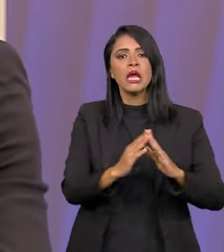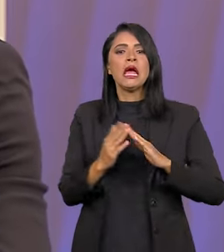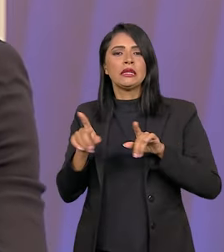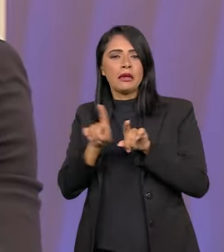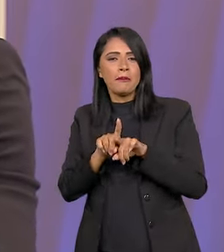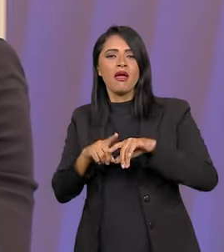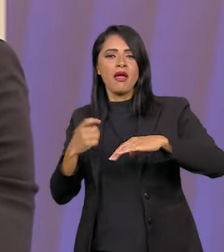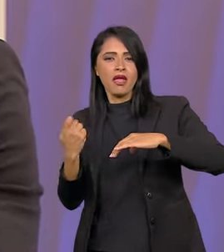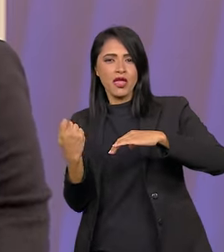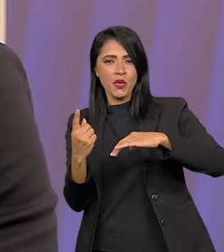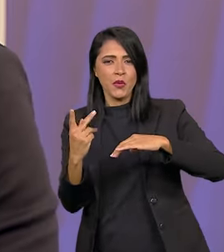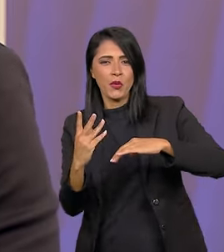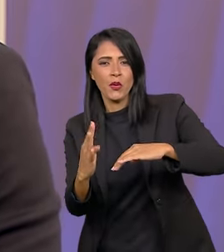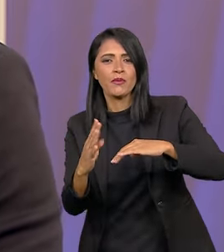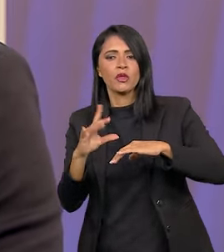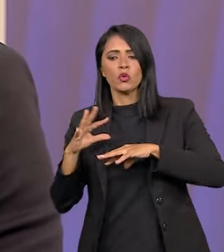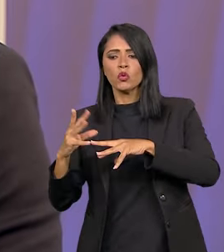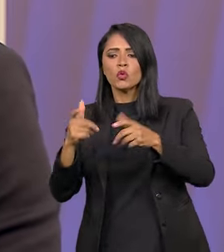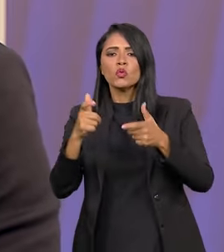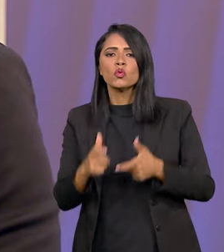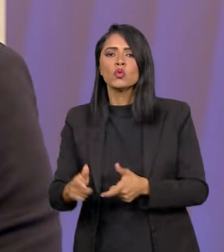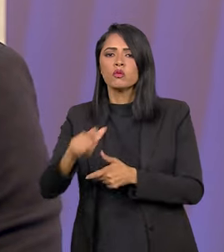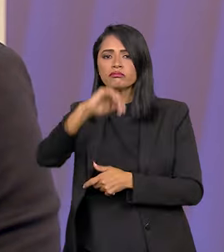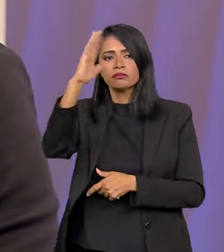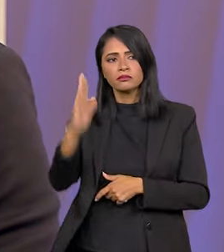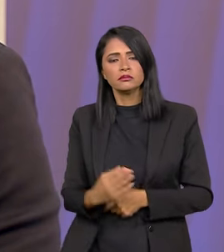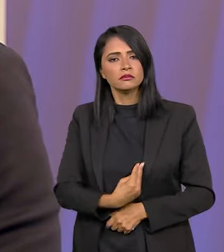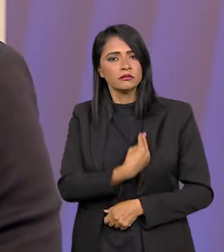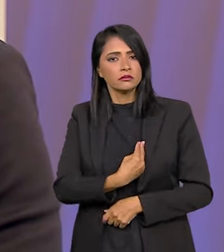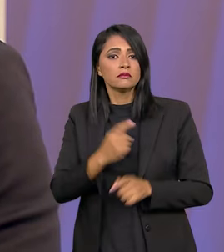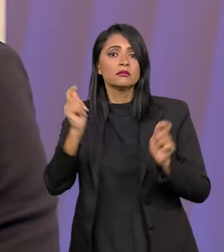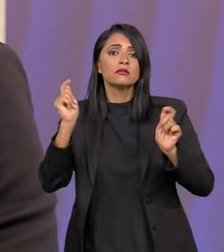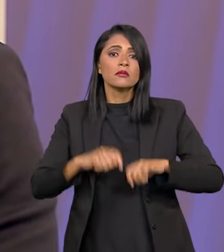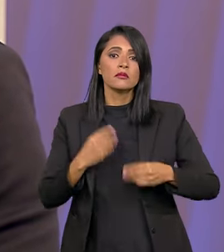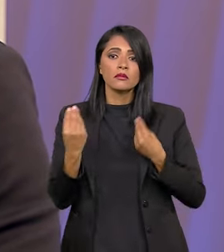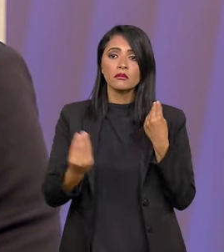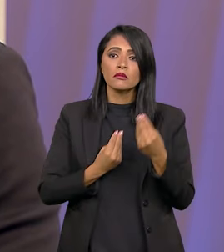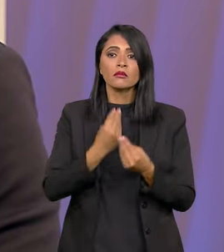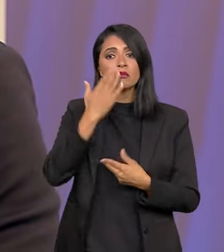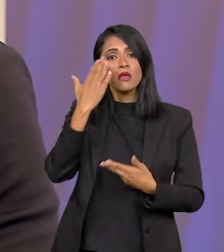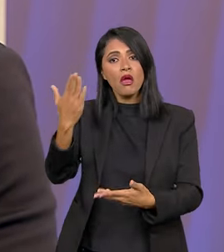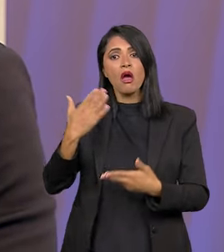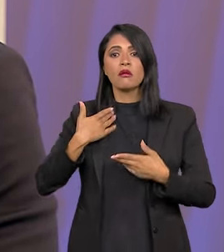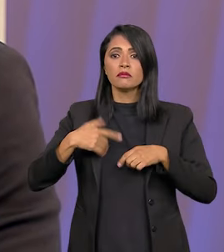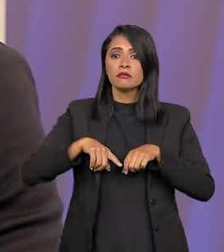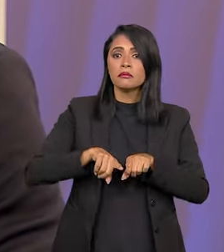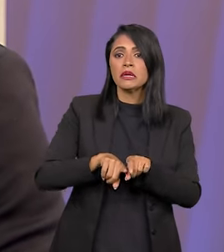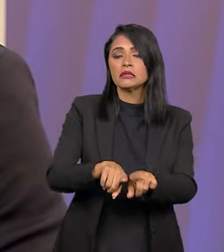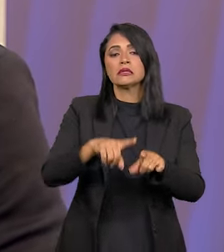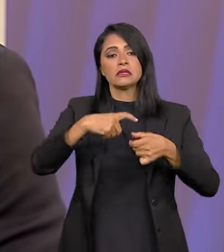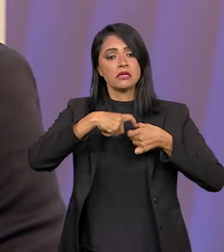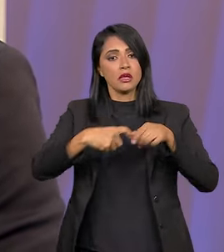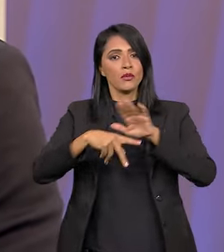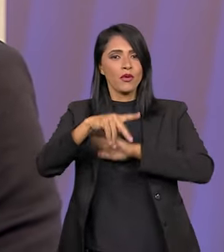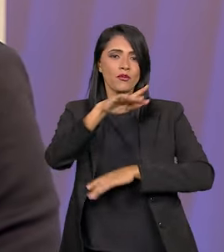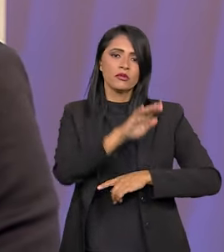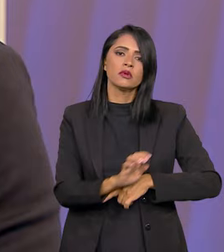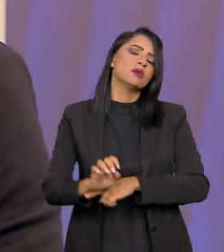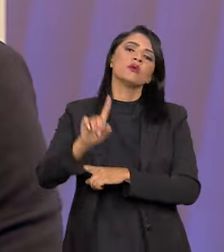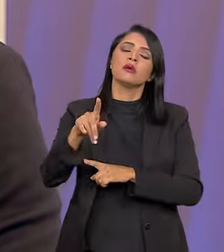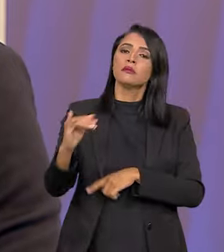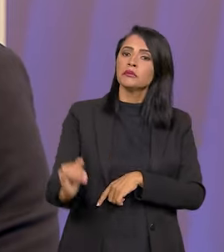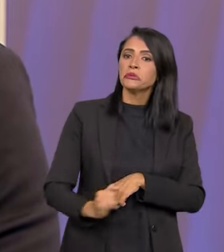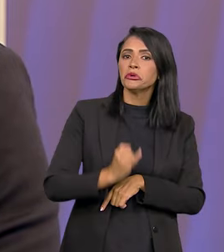quilombola, em todas as regiões do país, a gente está presente. Esse processo é possível graças aos parceiros dos